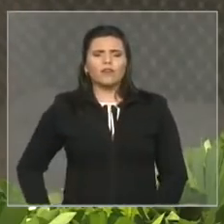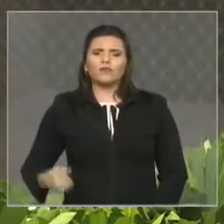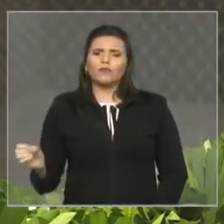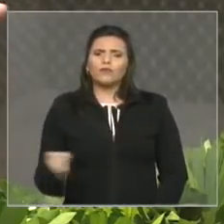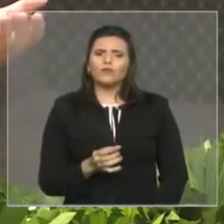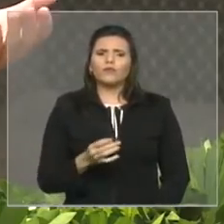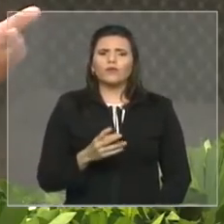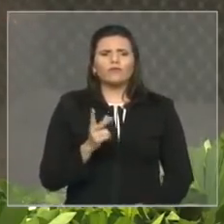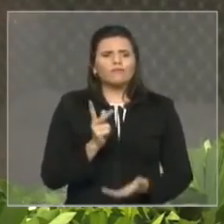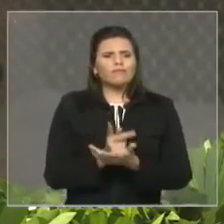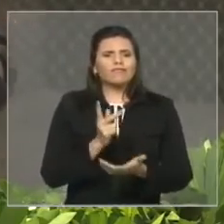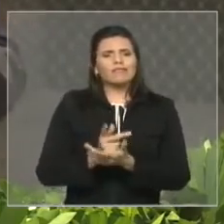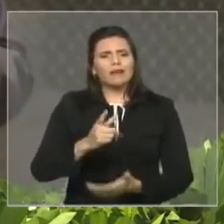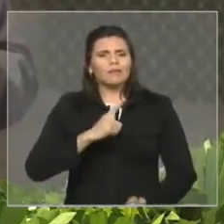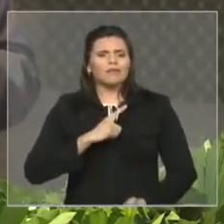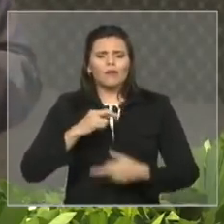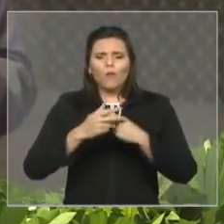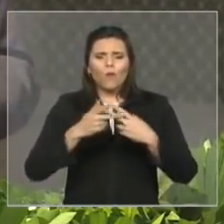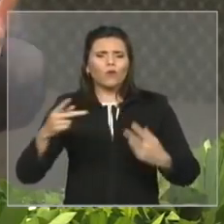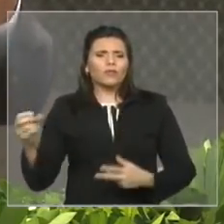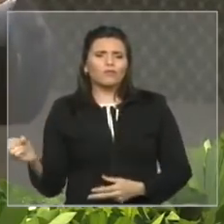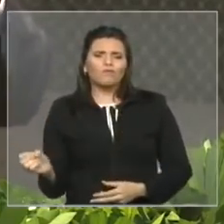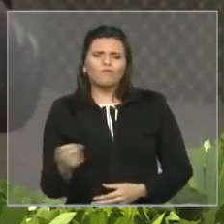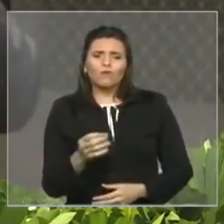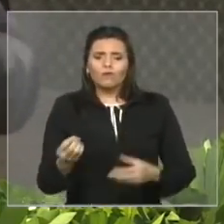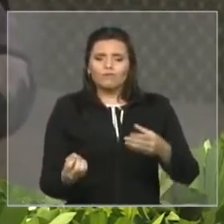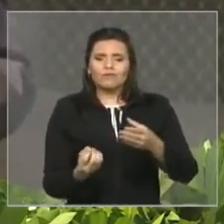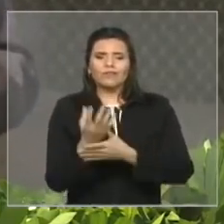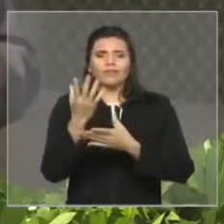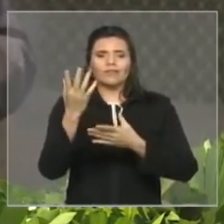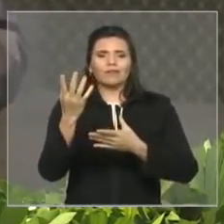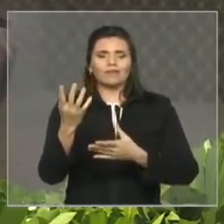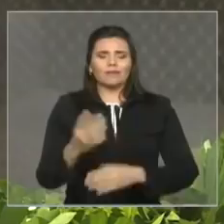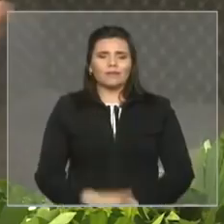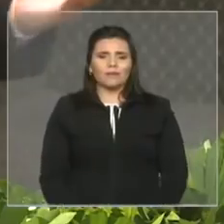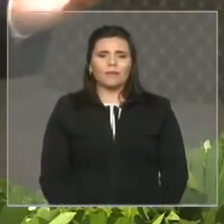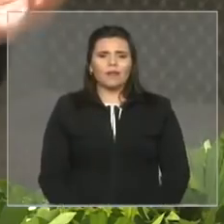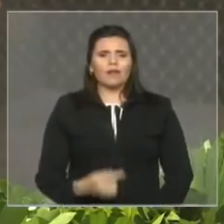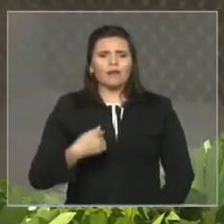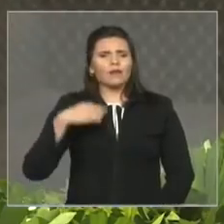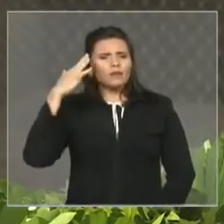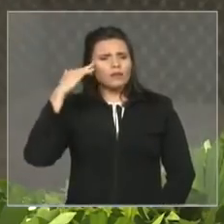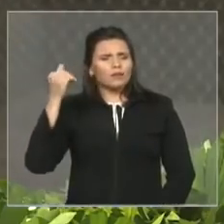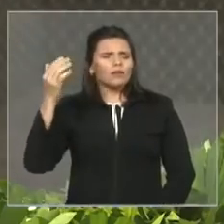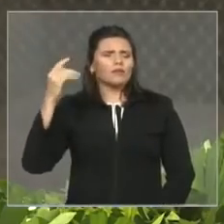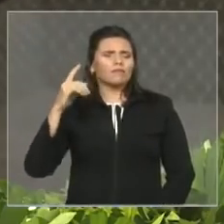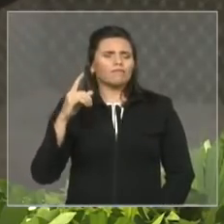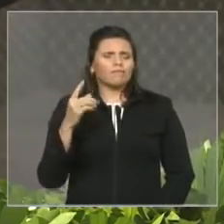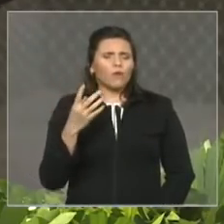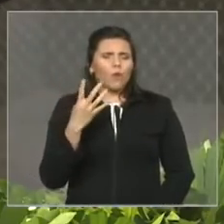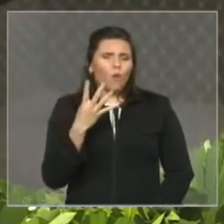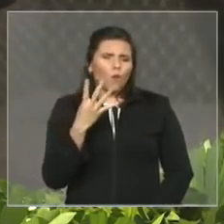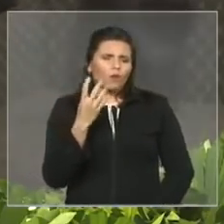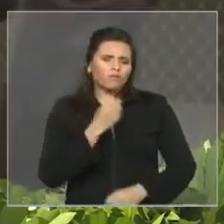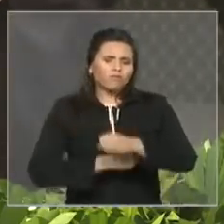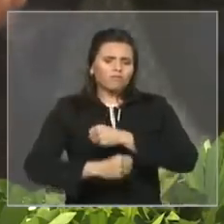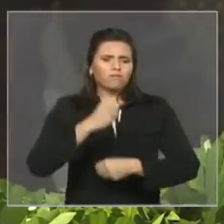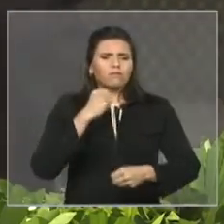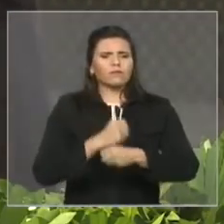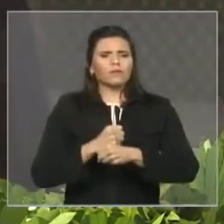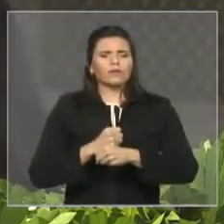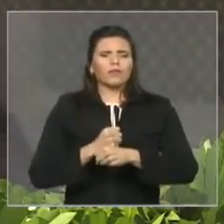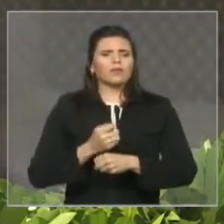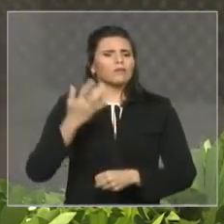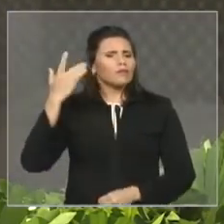uma dia de uma dualidade que não vivíamos há quatro anos atrás, qual seja continuidade e mudança.